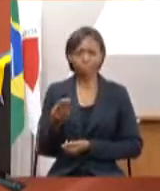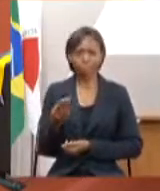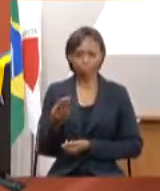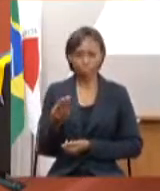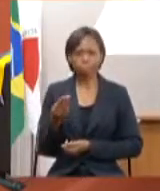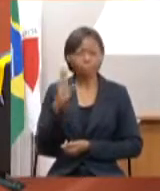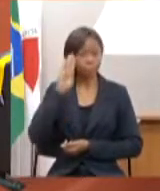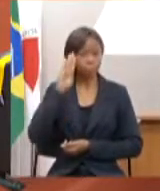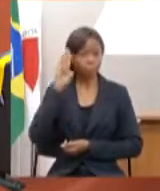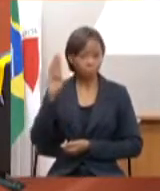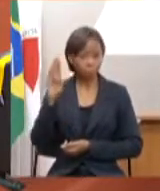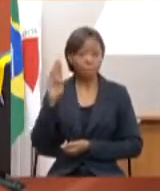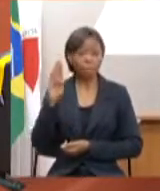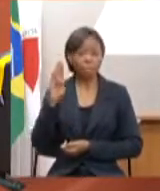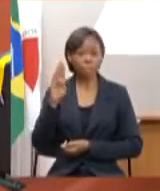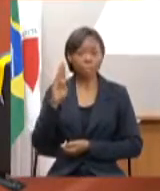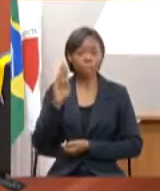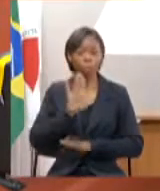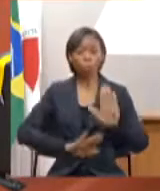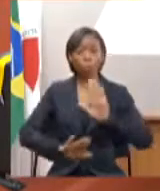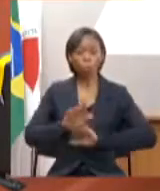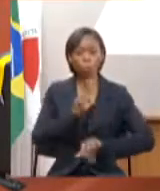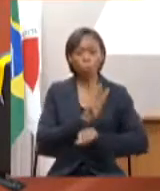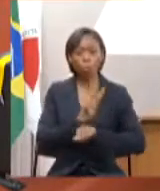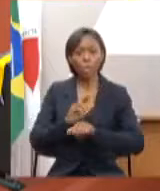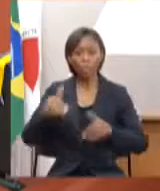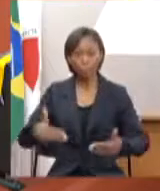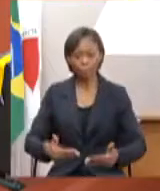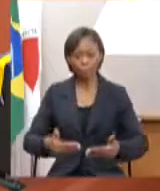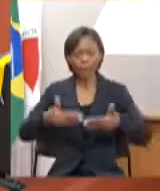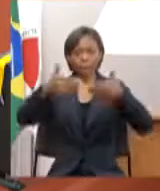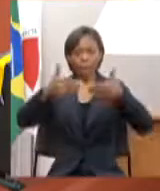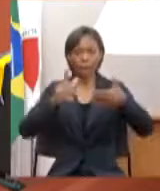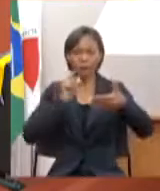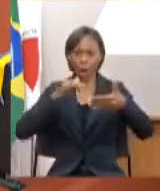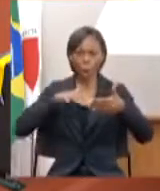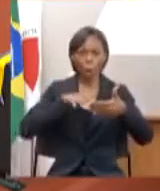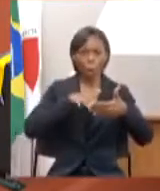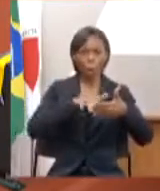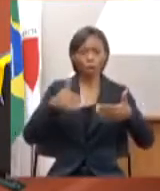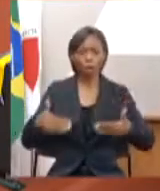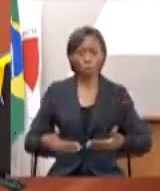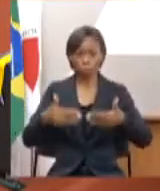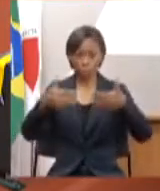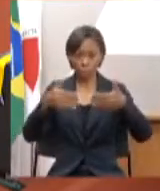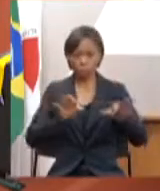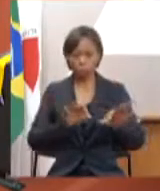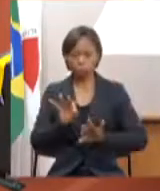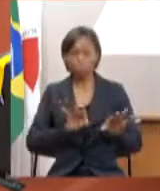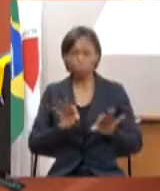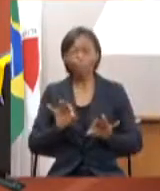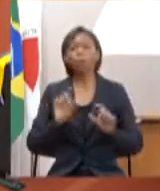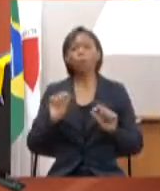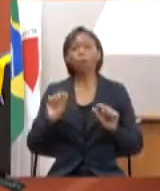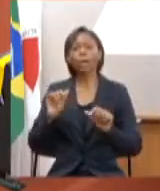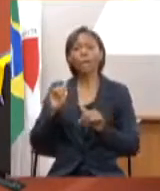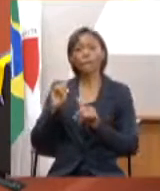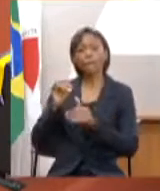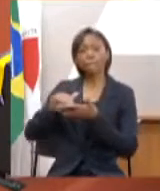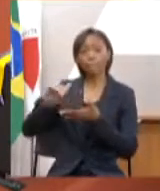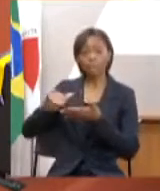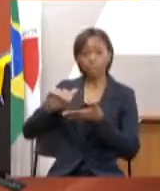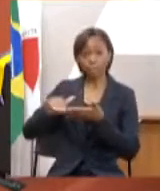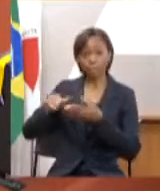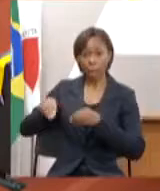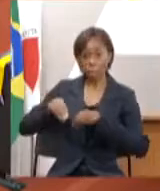principalmente implantação e manutenção de barragens o que que informou a Secretaria de Agricultura e Pecuária que